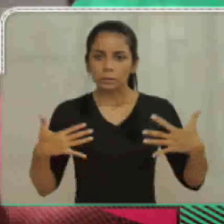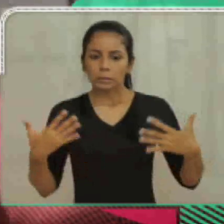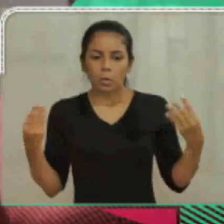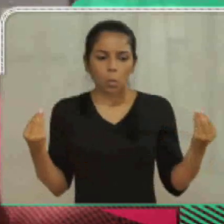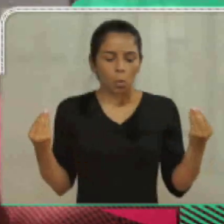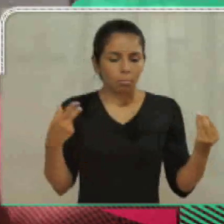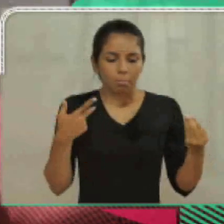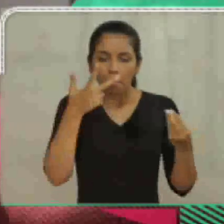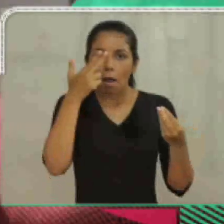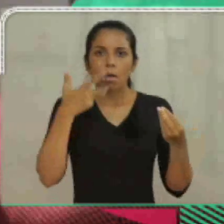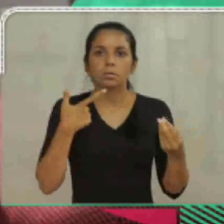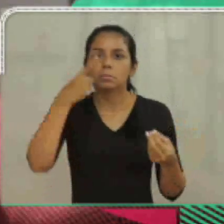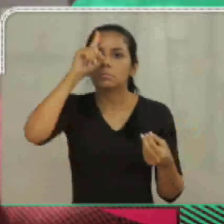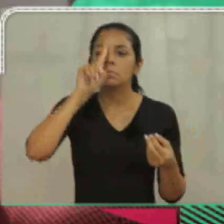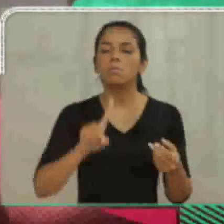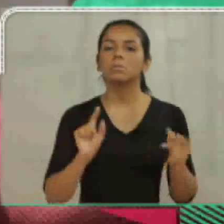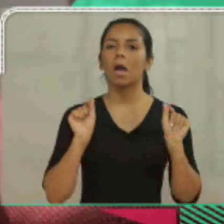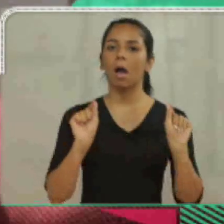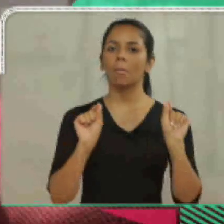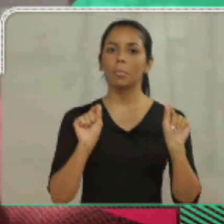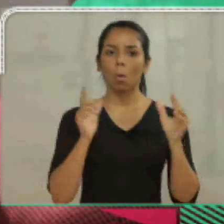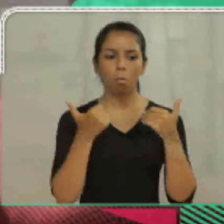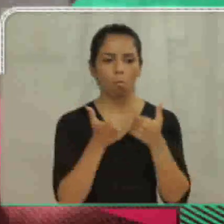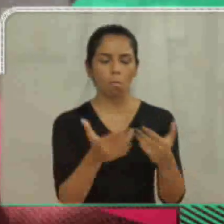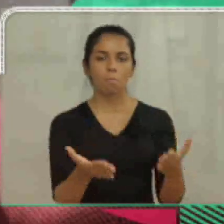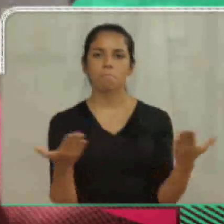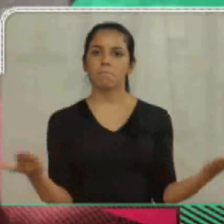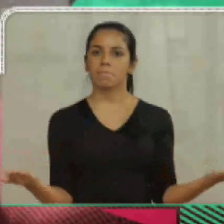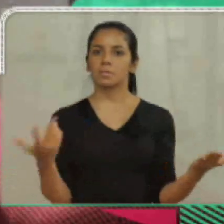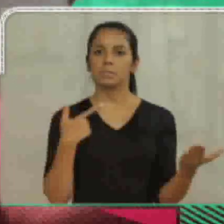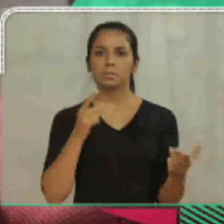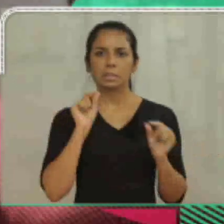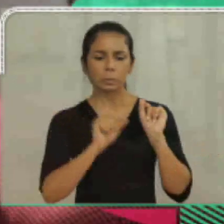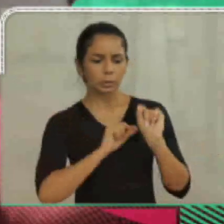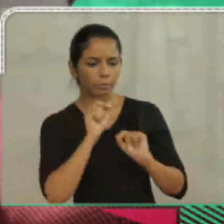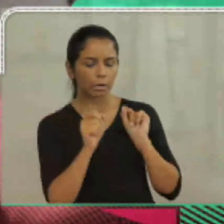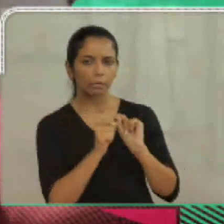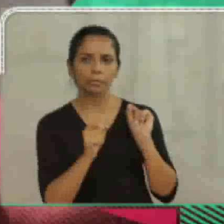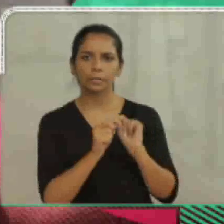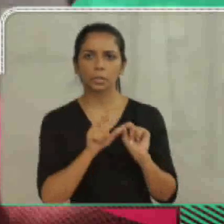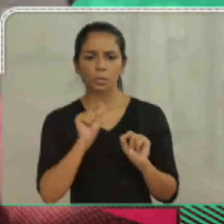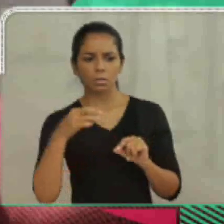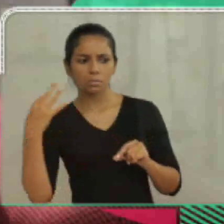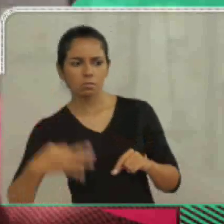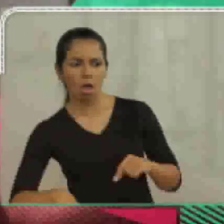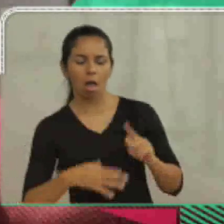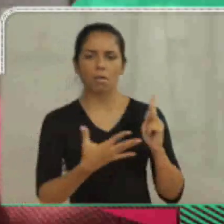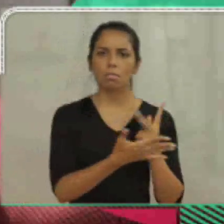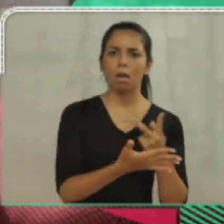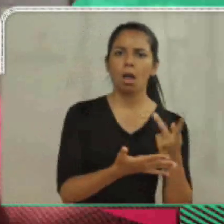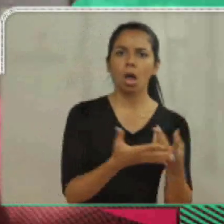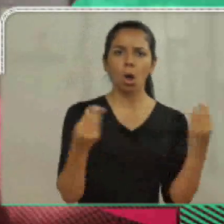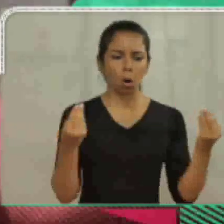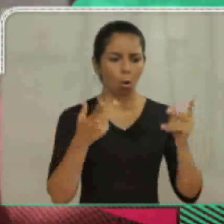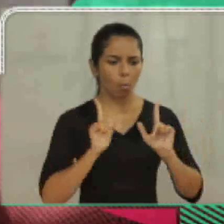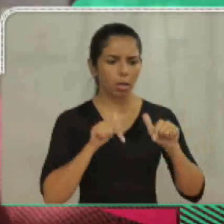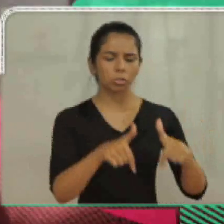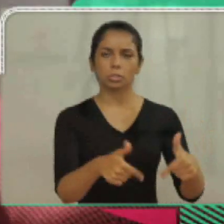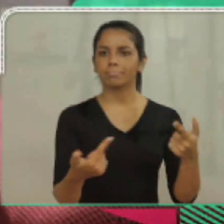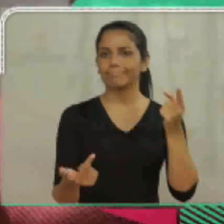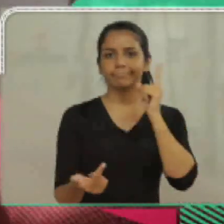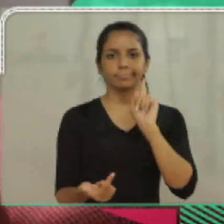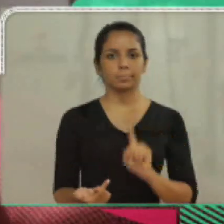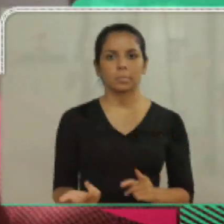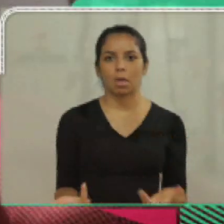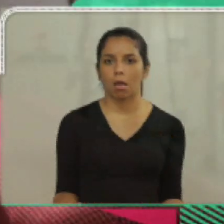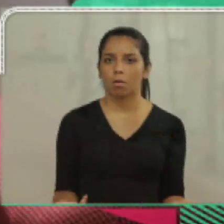Porque quando a gente recebe o diagnóstico, a gente fica meio perdido. A gente não sabe por onde começar,